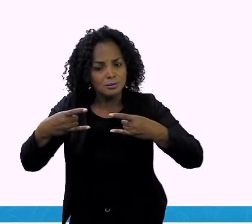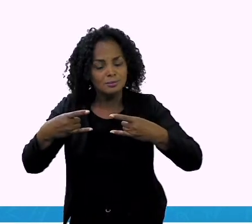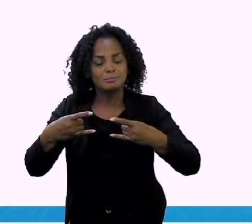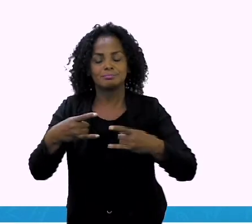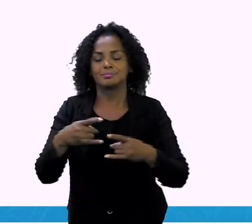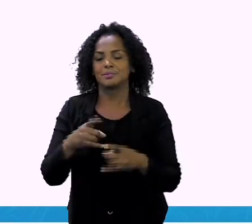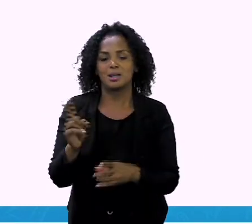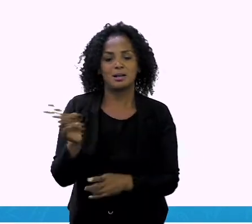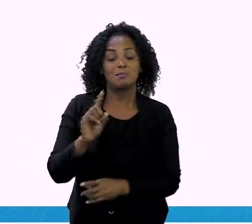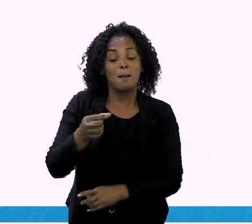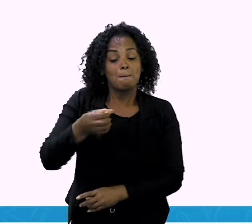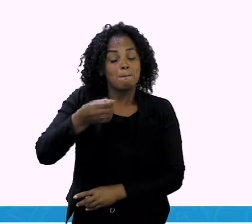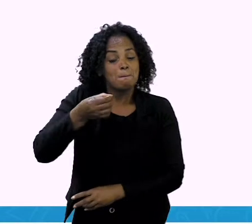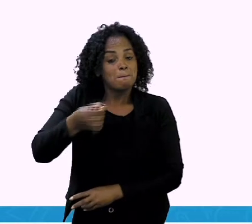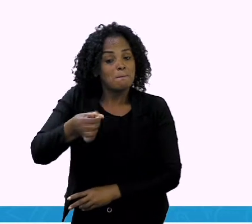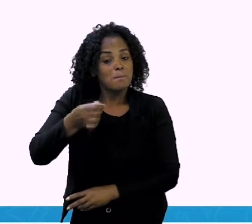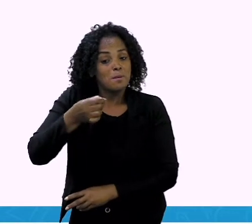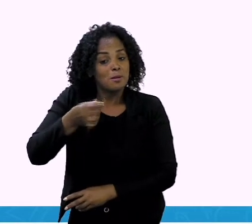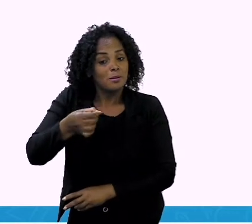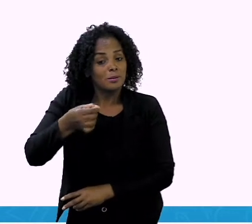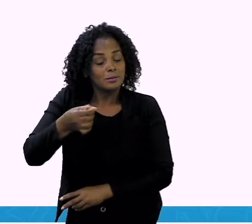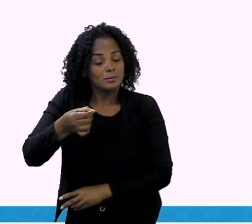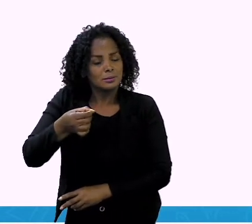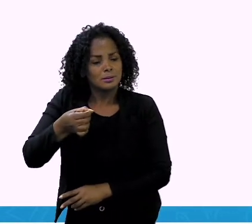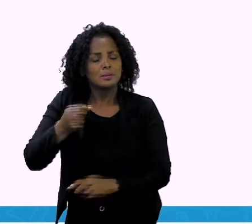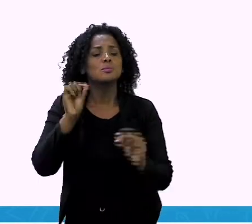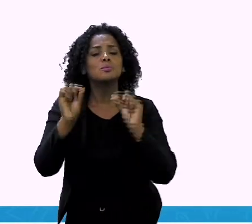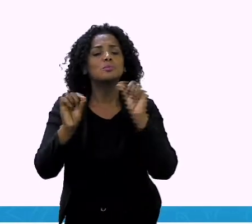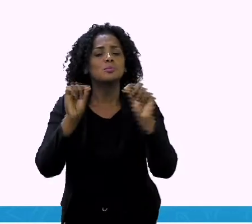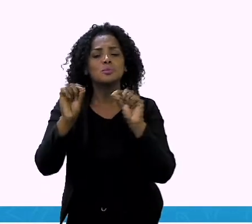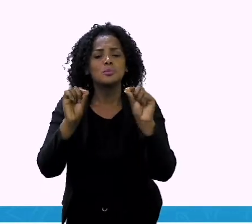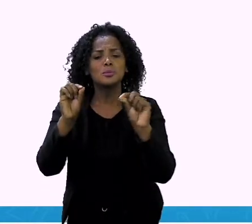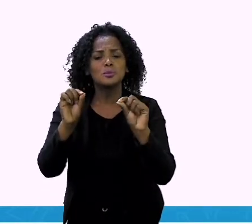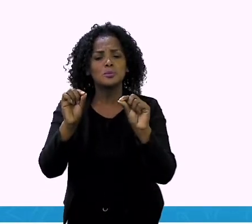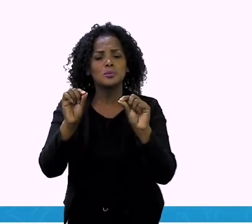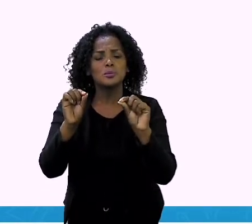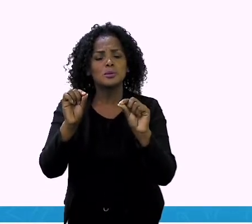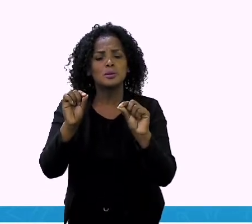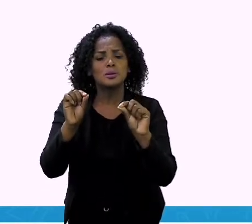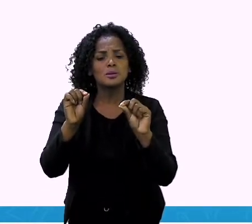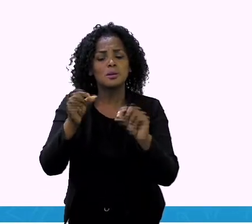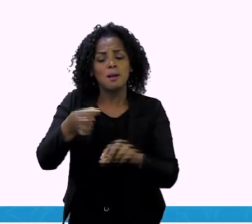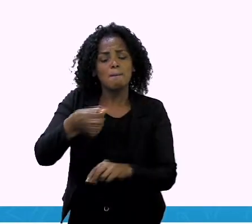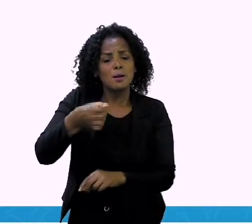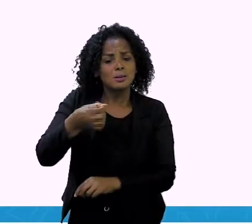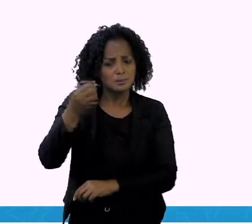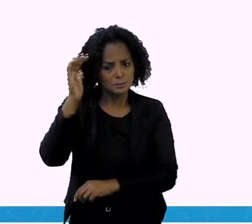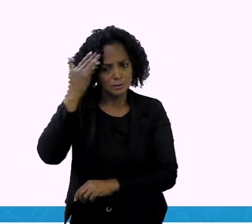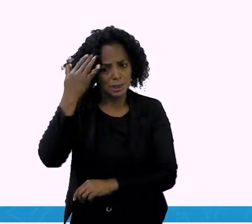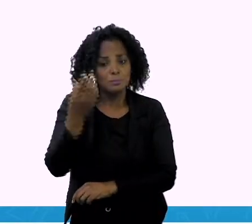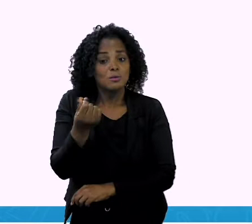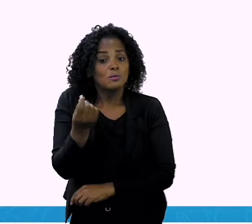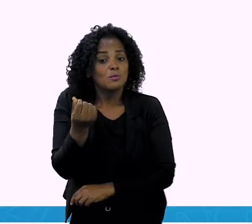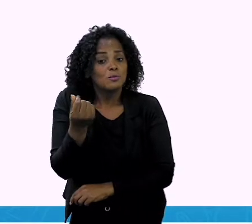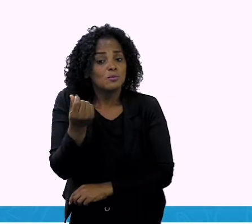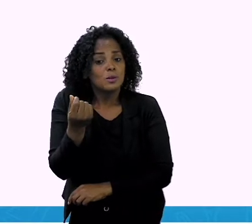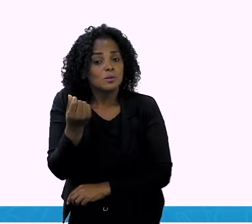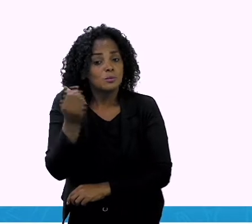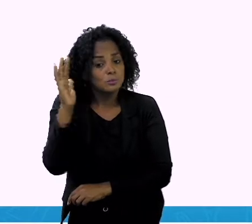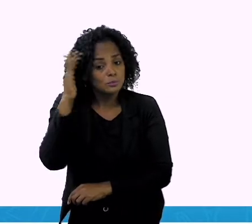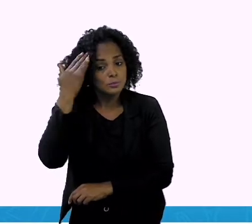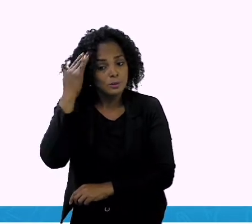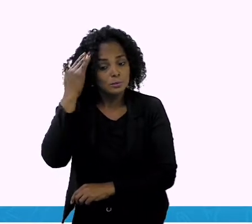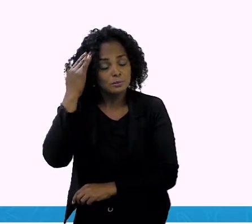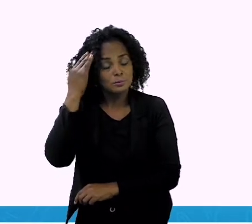moeda. Quem é que sabe o valor dessa moeda aqui? Vocês sabem o valor dessa moeda?